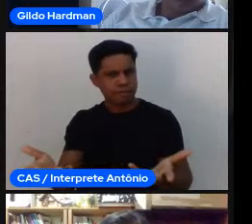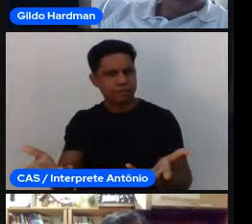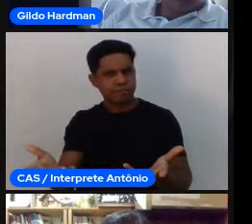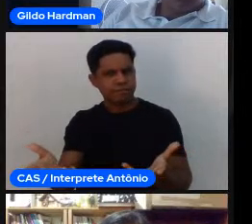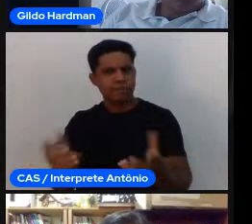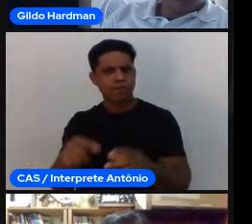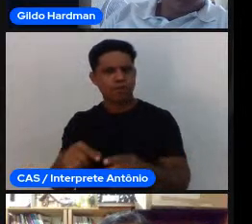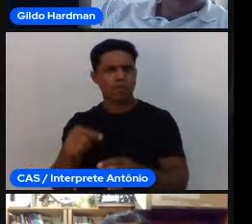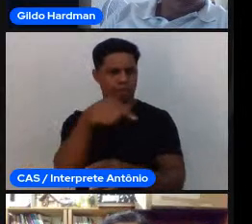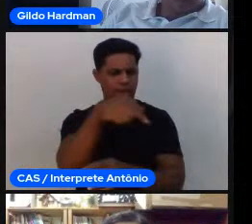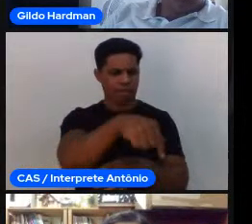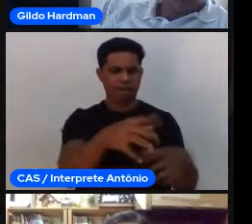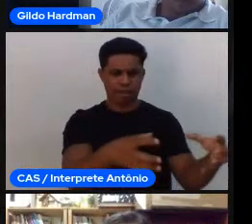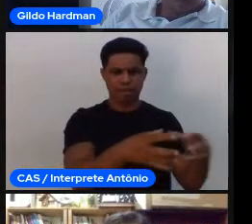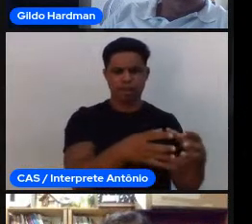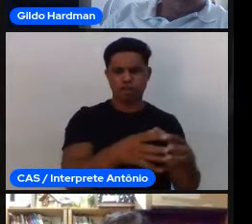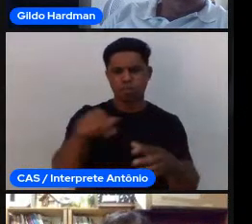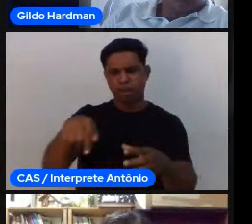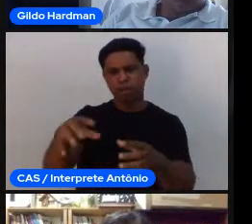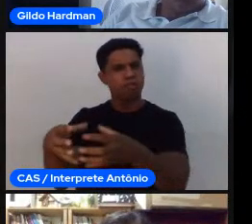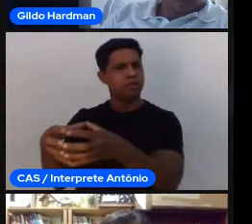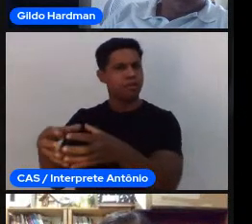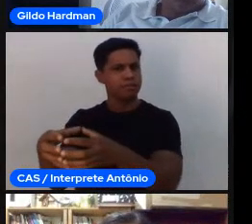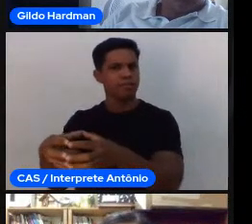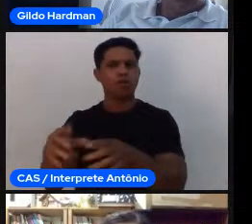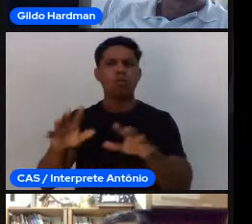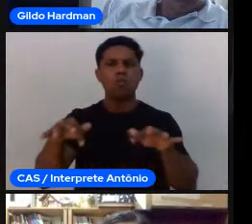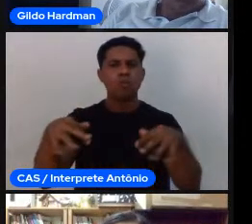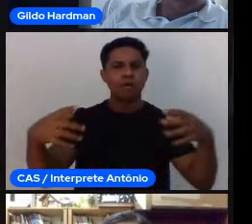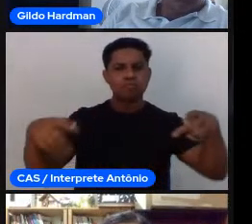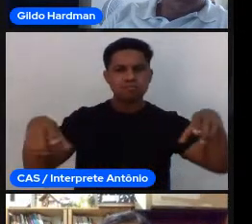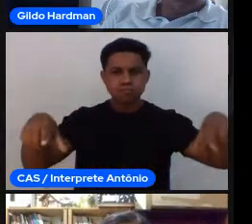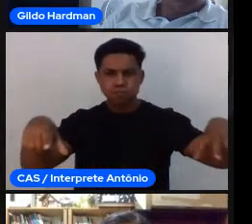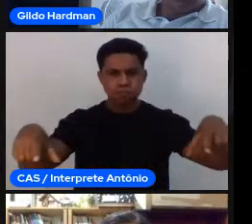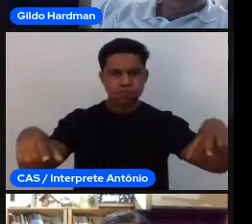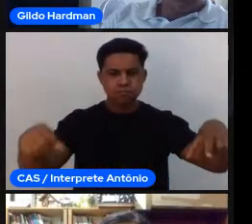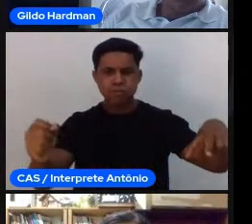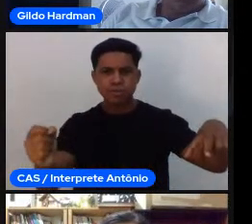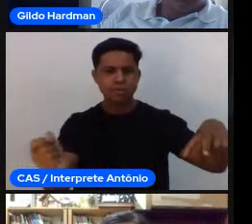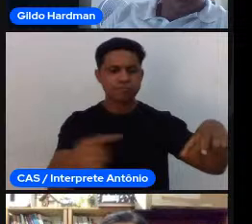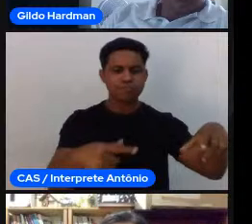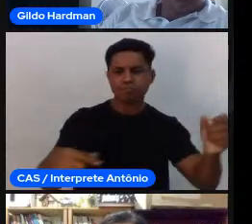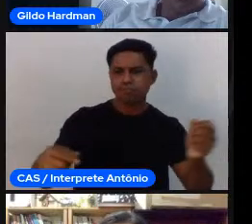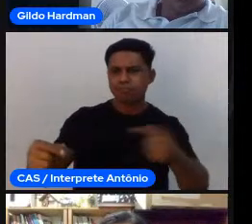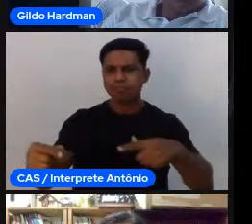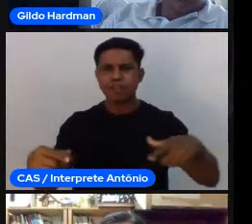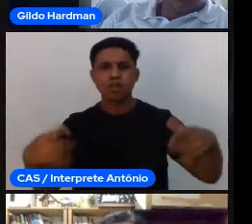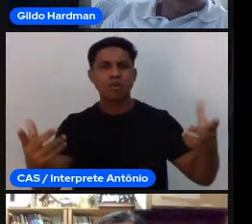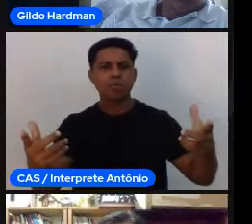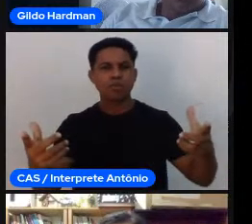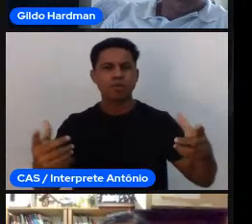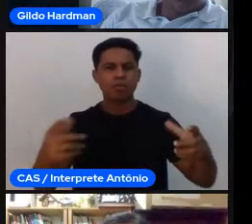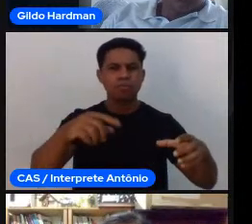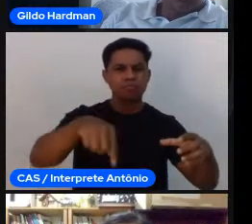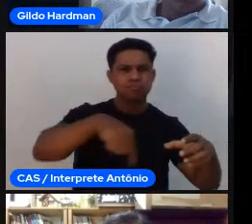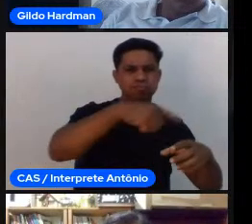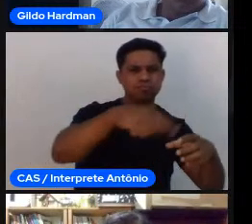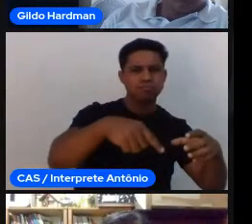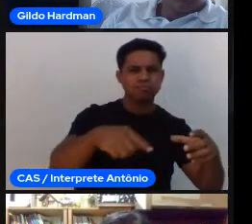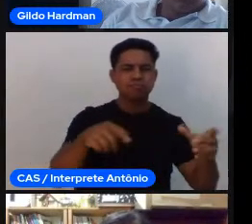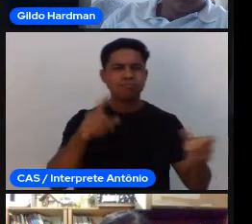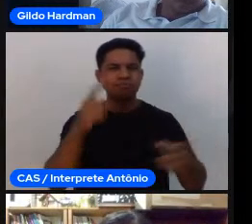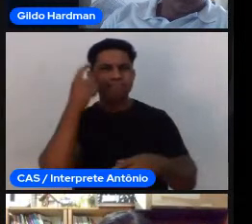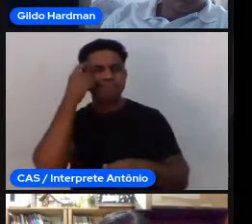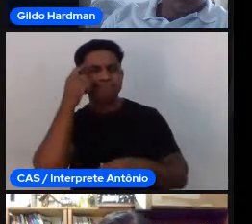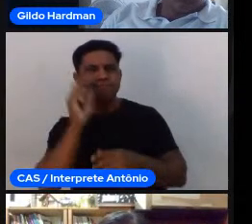a posse da bola, é a bola que faz ponto, não adianta eu fazer qualquer coisa, a bola que tem que chegar no alvo, e quando eu tenho a bola eu quero